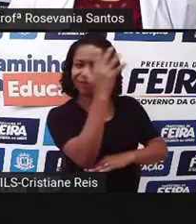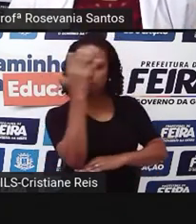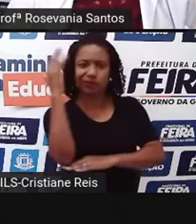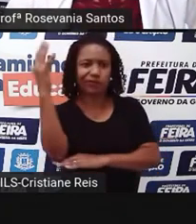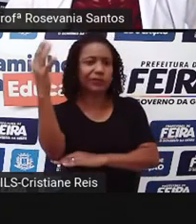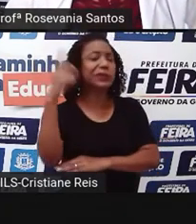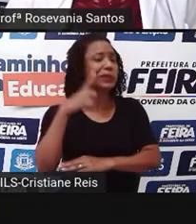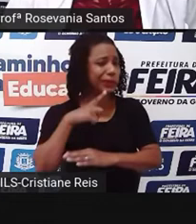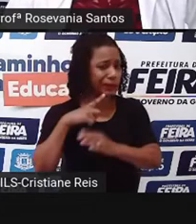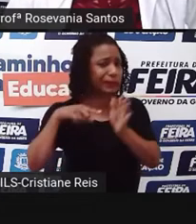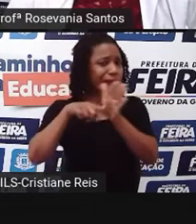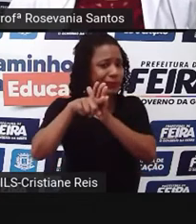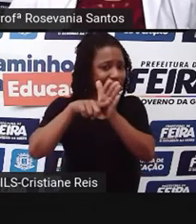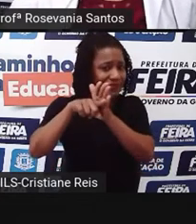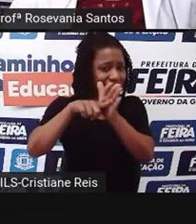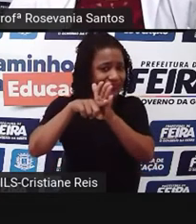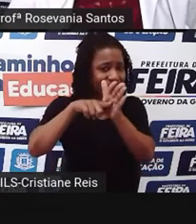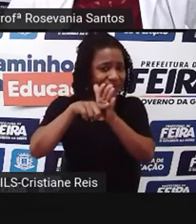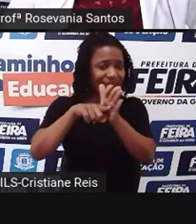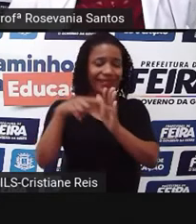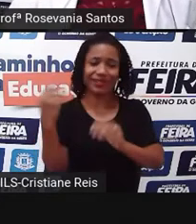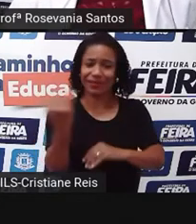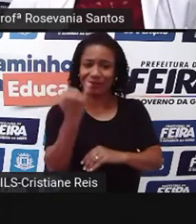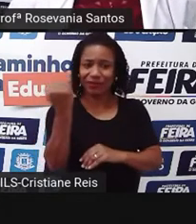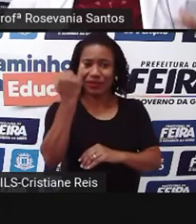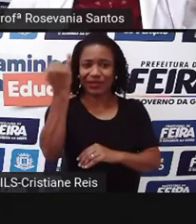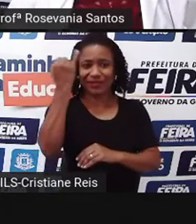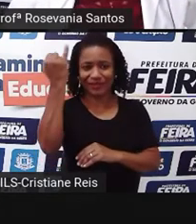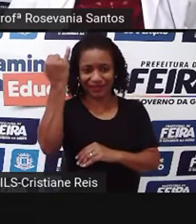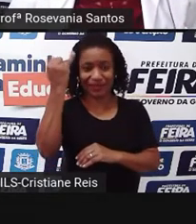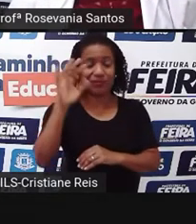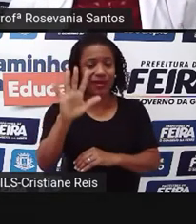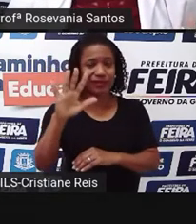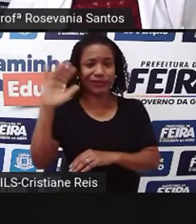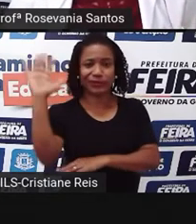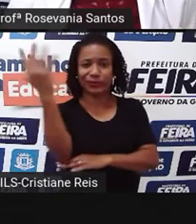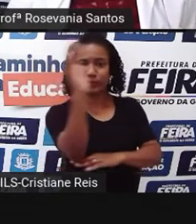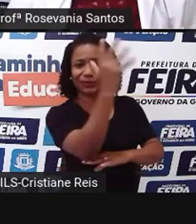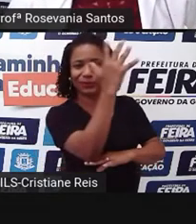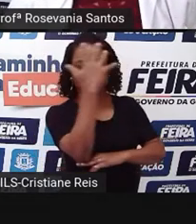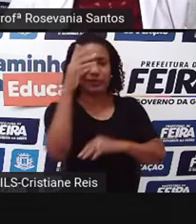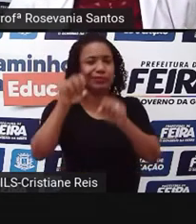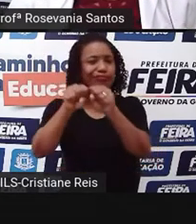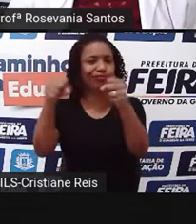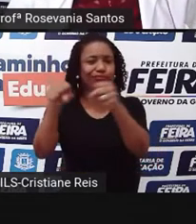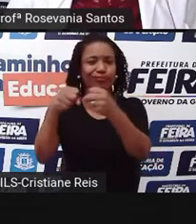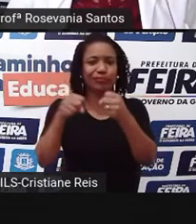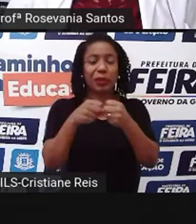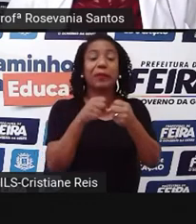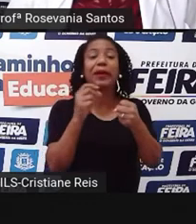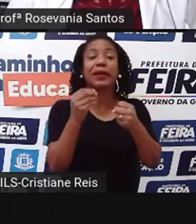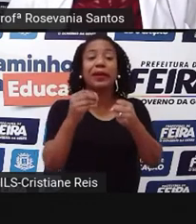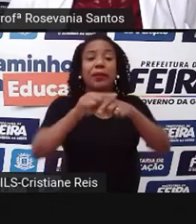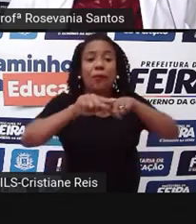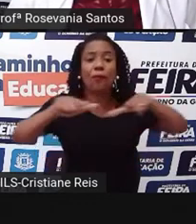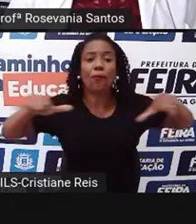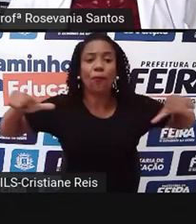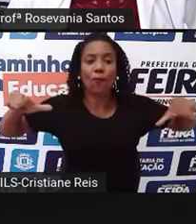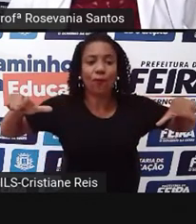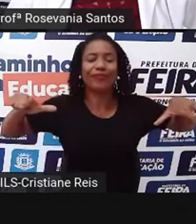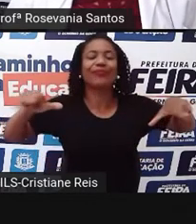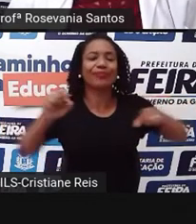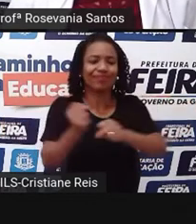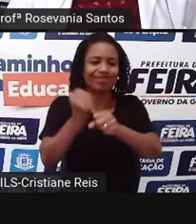ela tem. E aí, a gente já está desmatando, para depois virar telhado, virar um móvel, né? Então, não faz muito